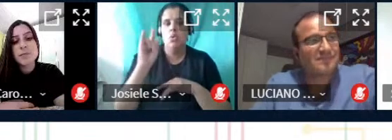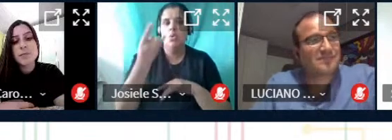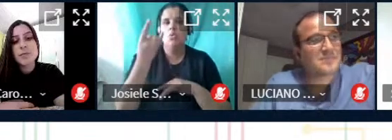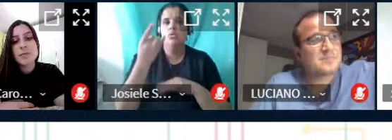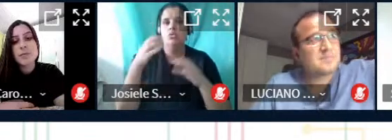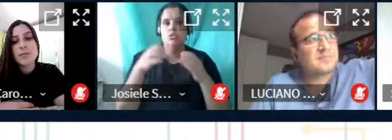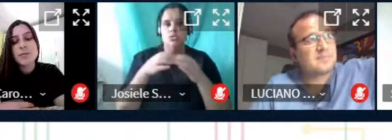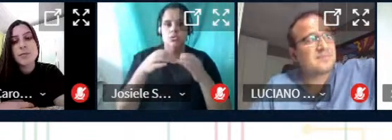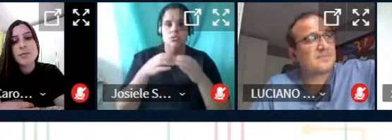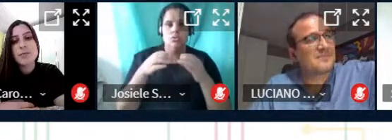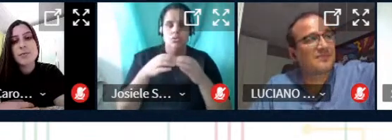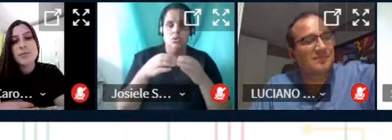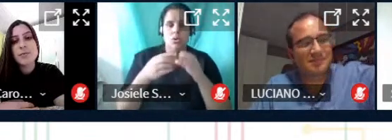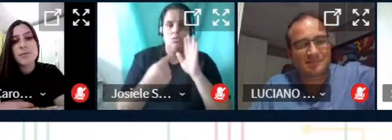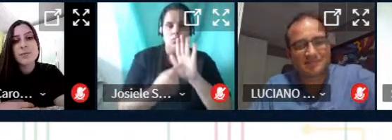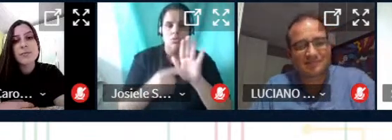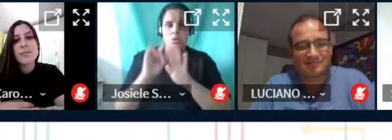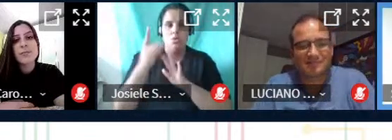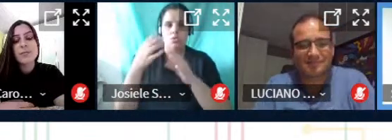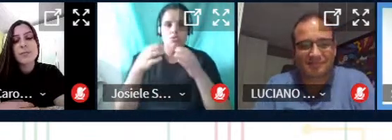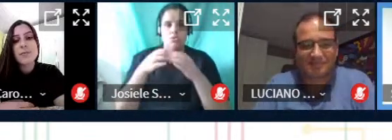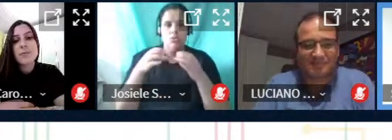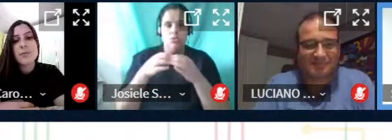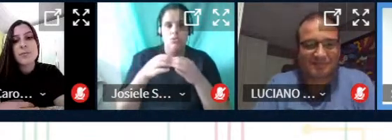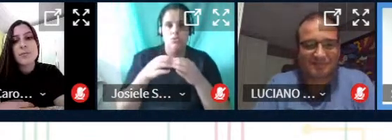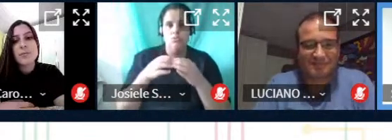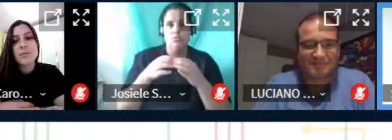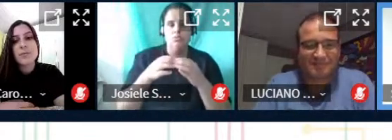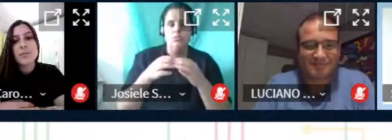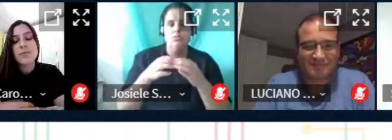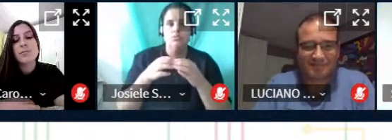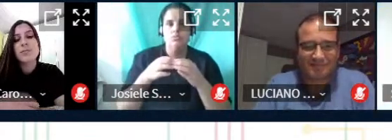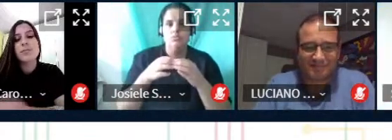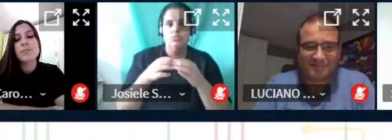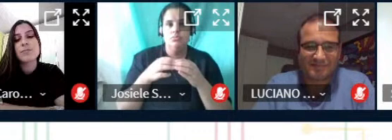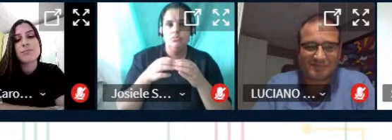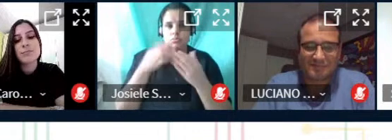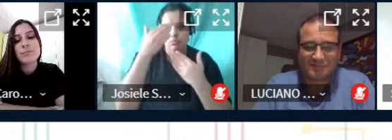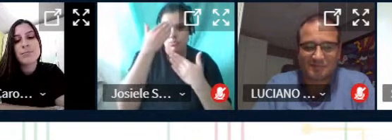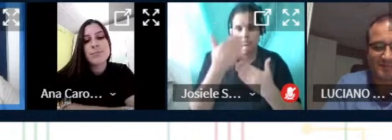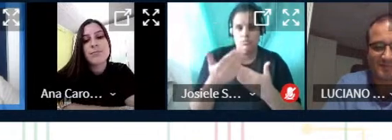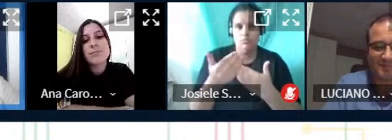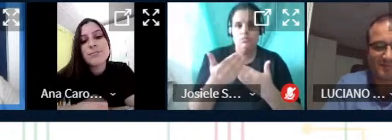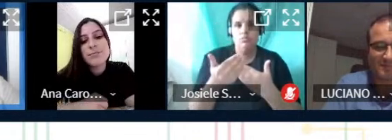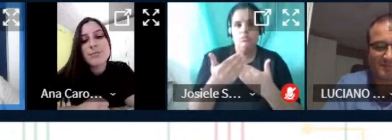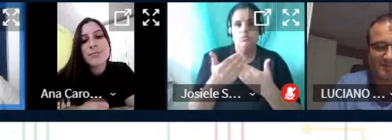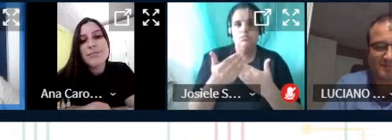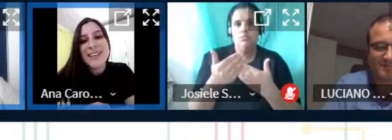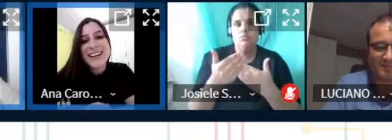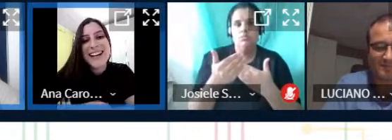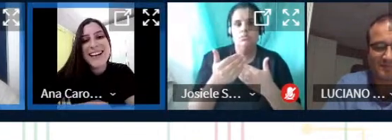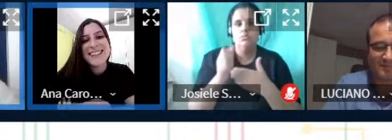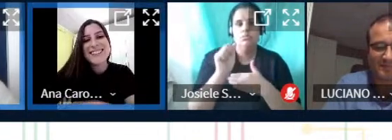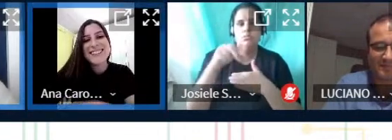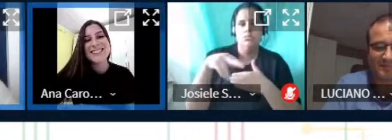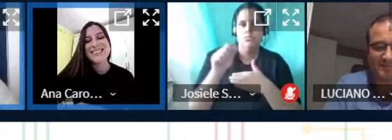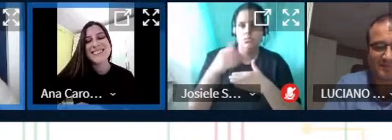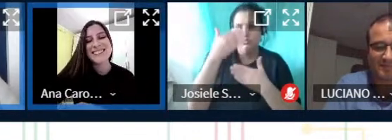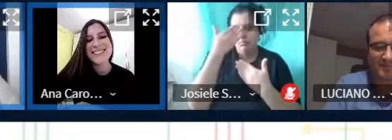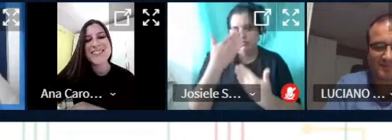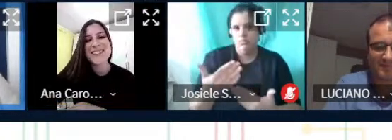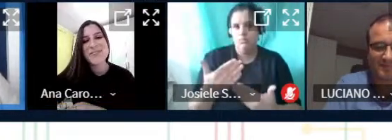acerca né da apresentação do último grupo nesse sentido por favor obrigada serguém nós que agradecemos Ana também obrigada